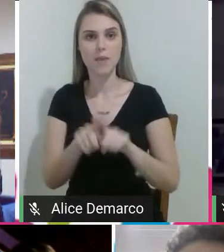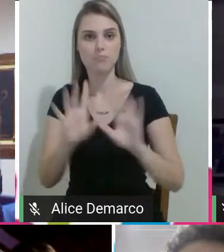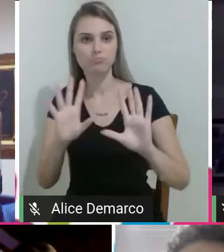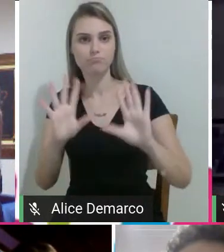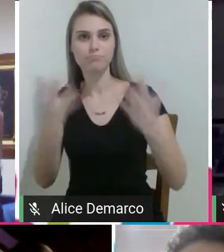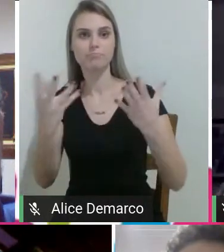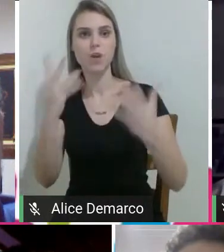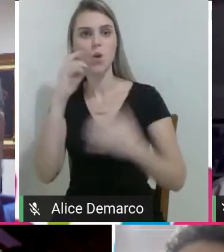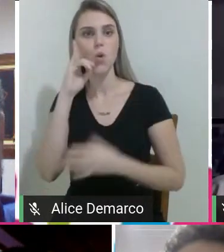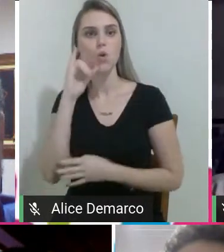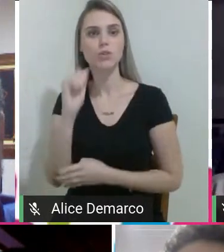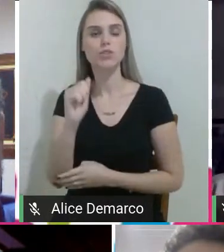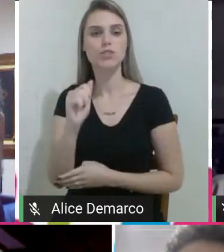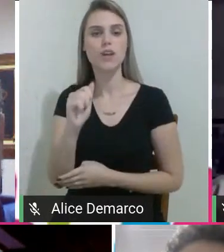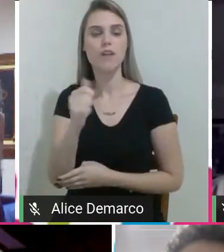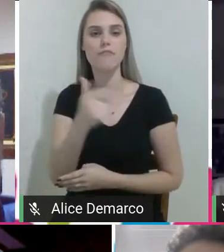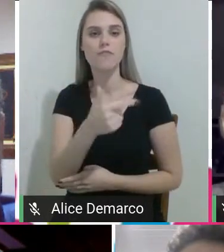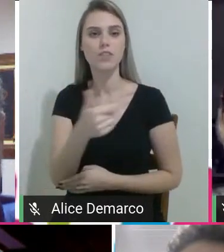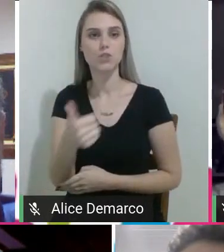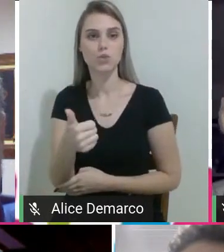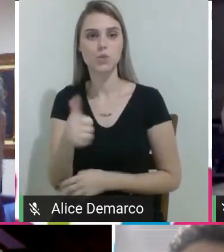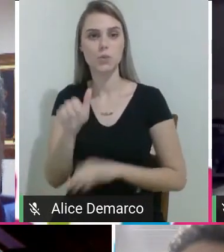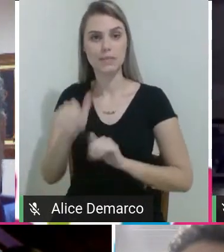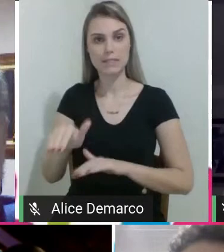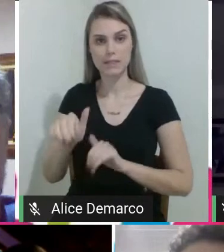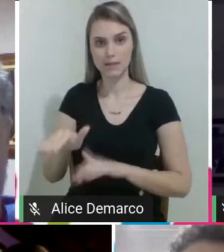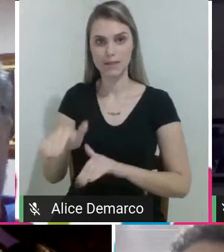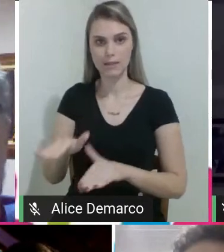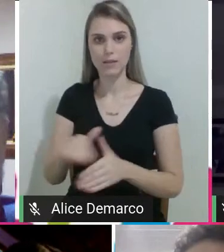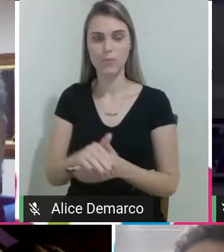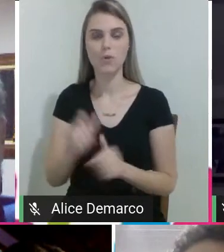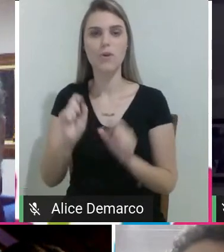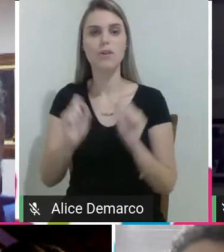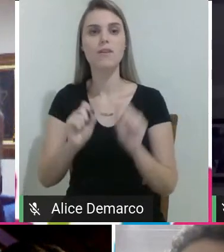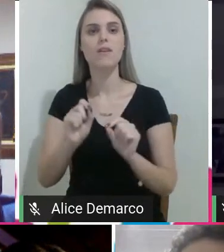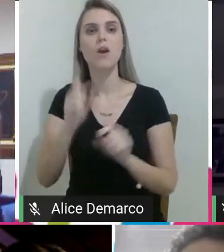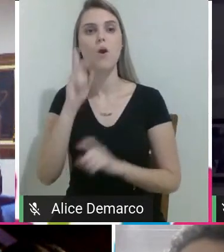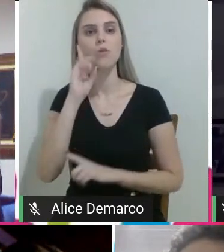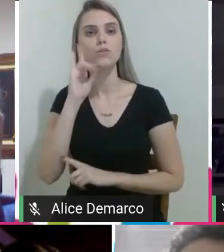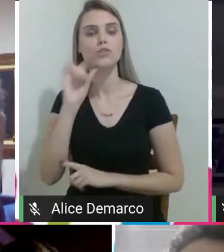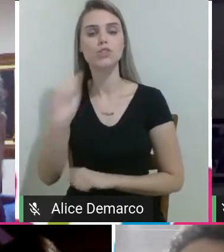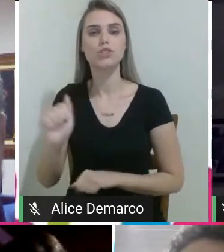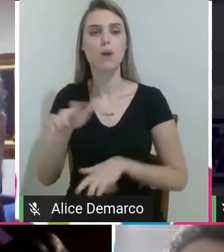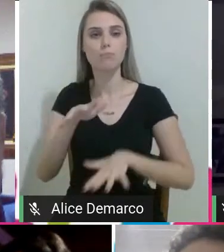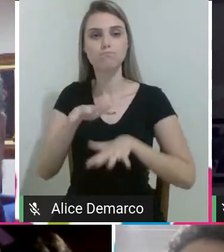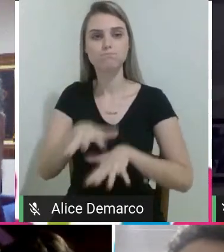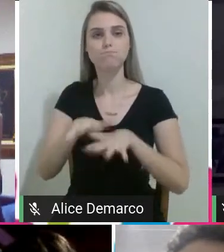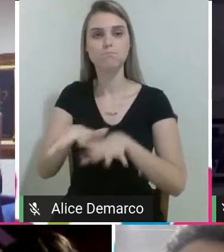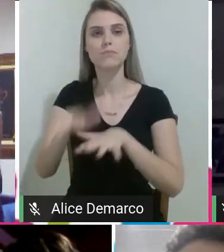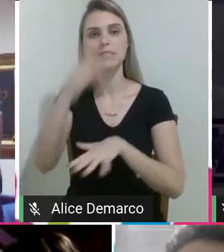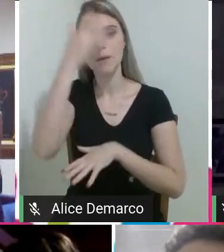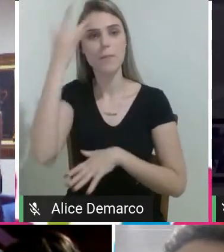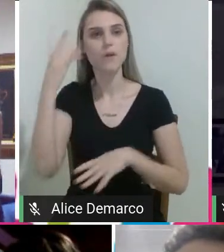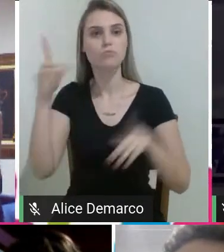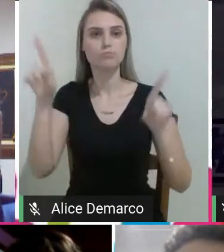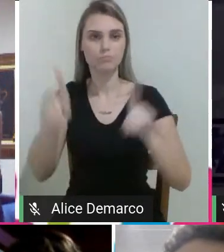de setembro, que é o Dia Nacional de Mobilização das Pessoas com Deficiência.